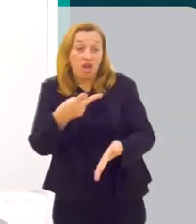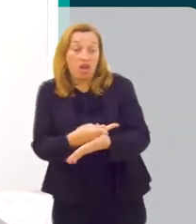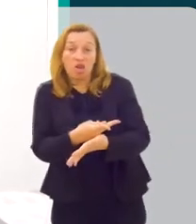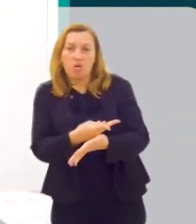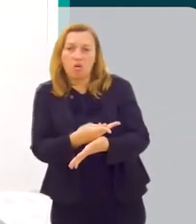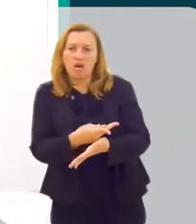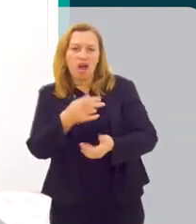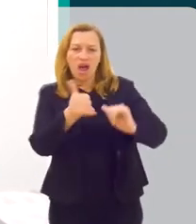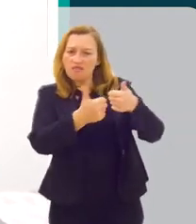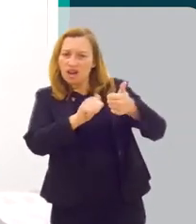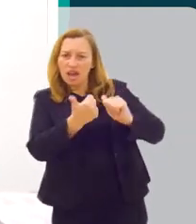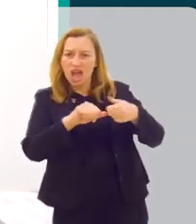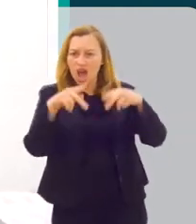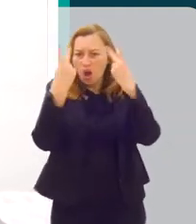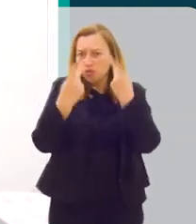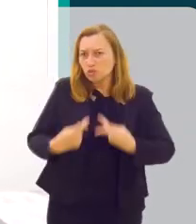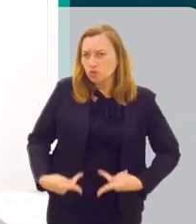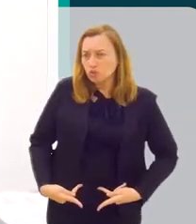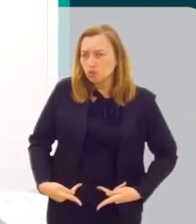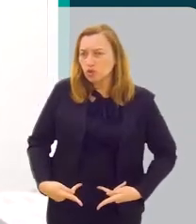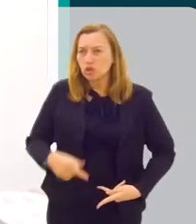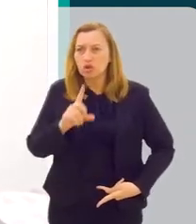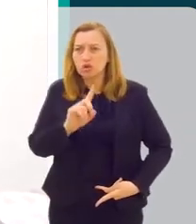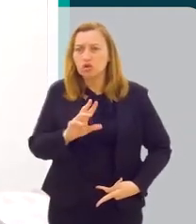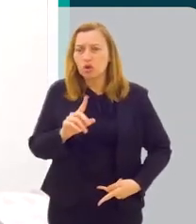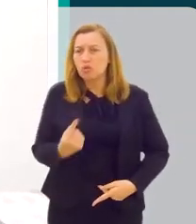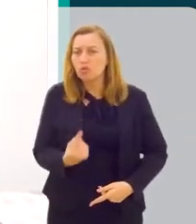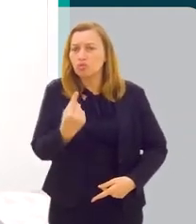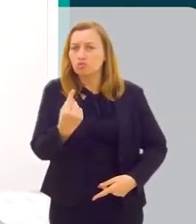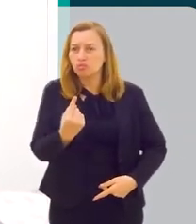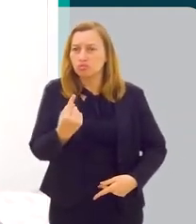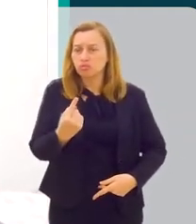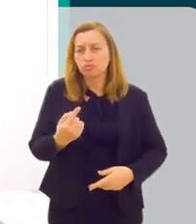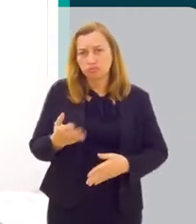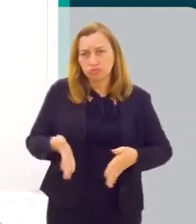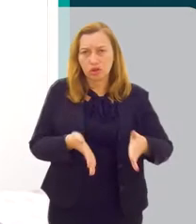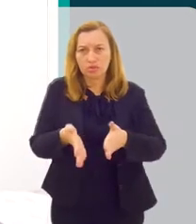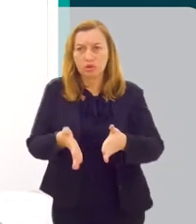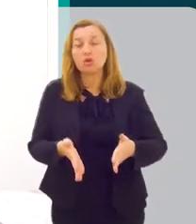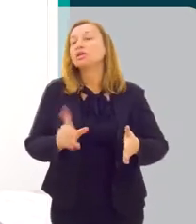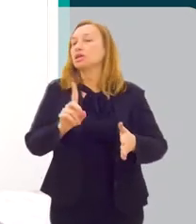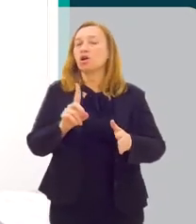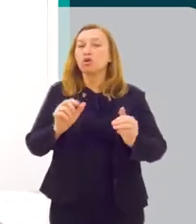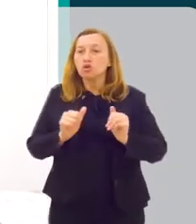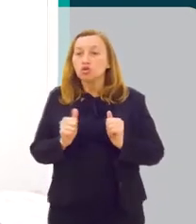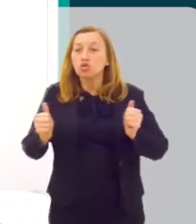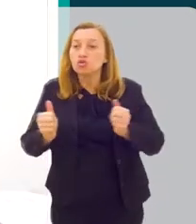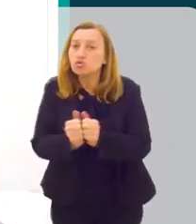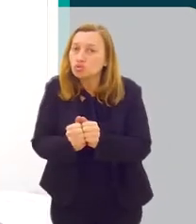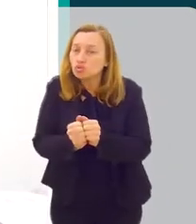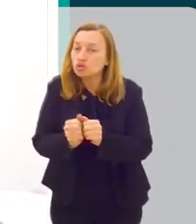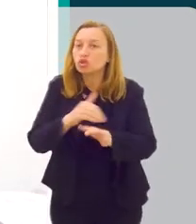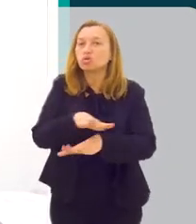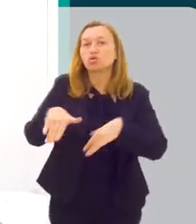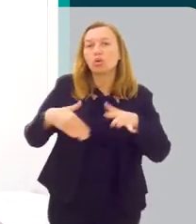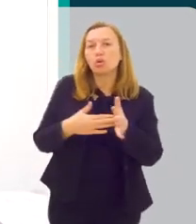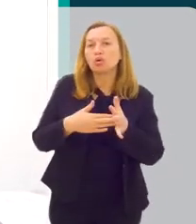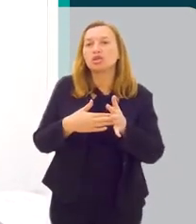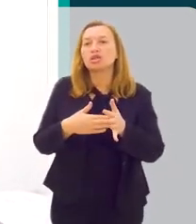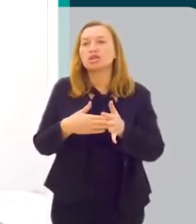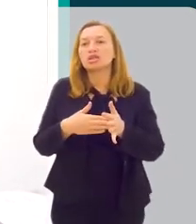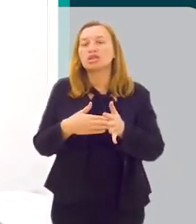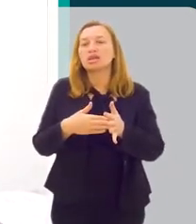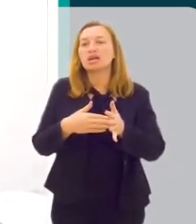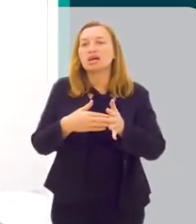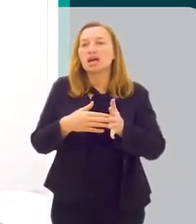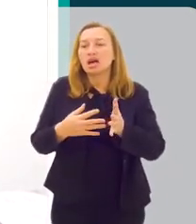avaliarmos o ser humano, o corpo humano, apenas por uma vertente. Eu acho que todas juntas conjugam